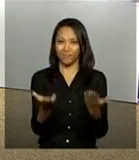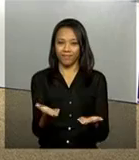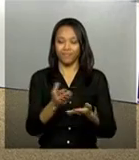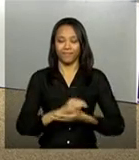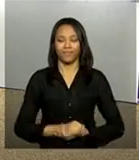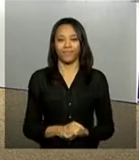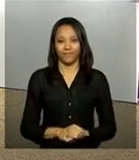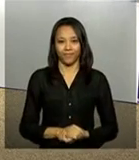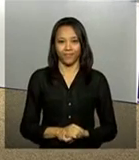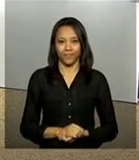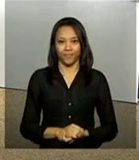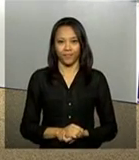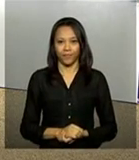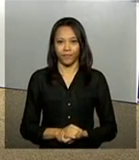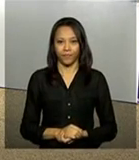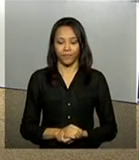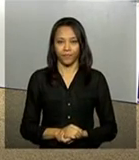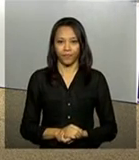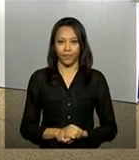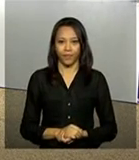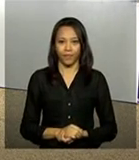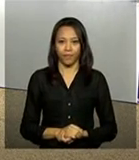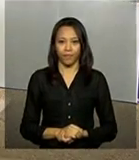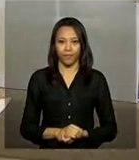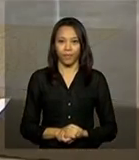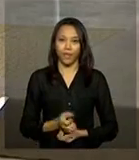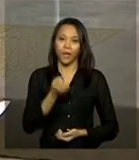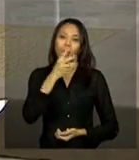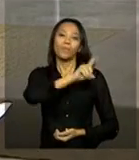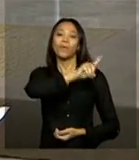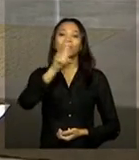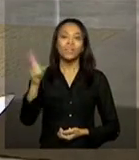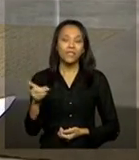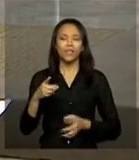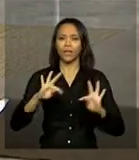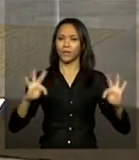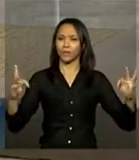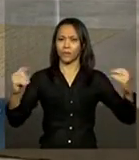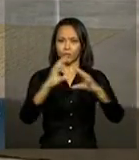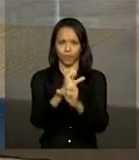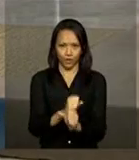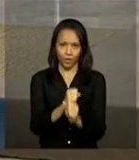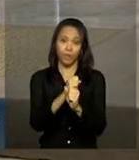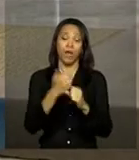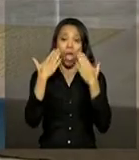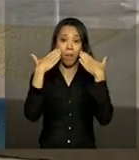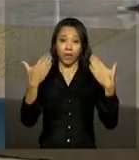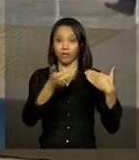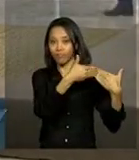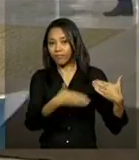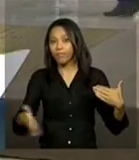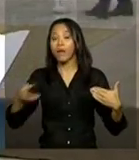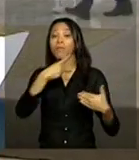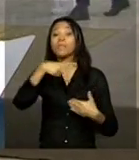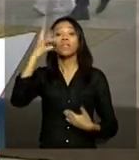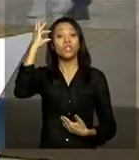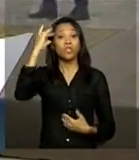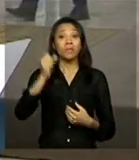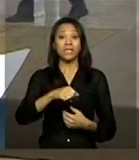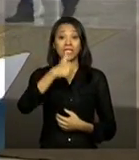Luana! Bom dia, Thaisa! Ao todo serão apresentados à presidenta Dilma Rousseff